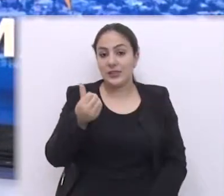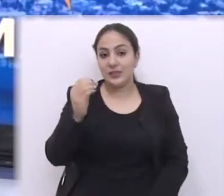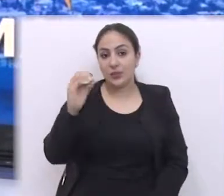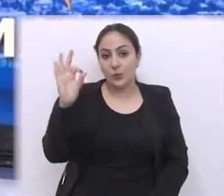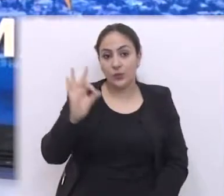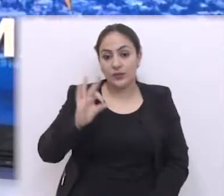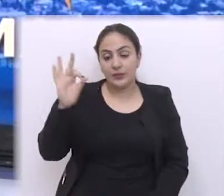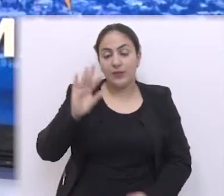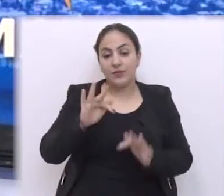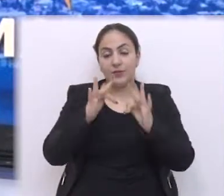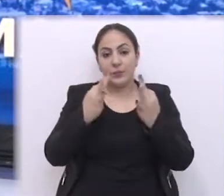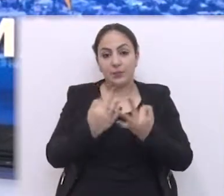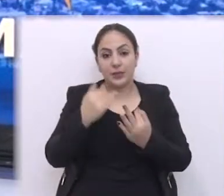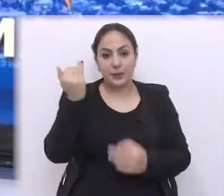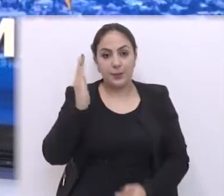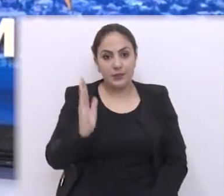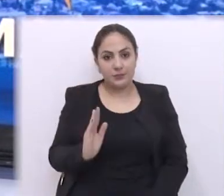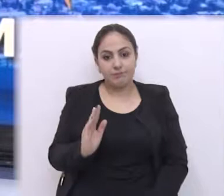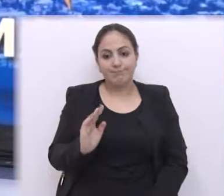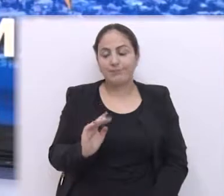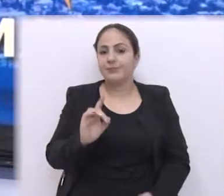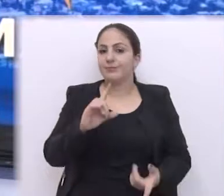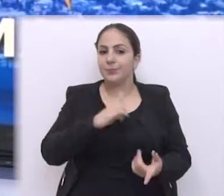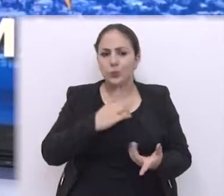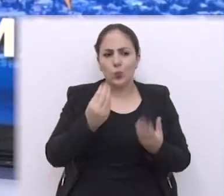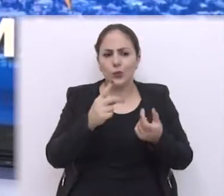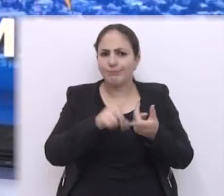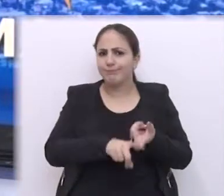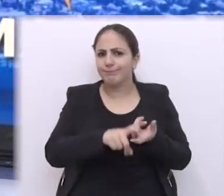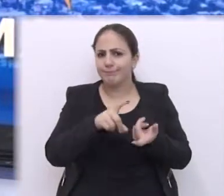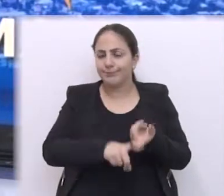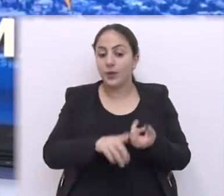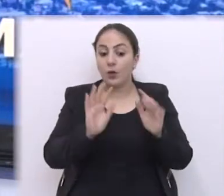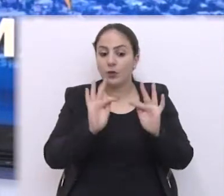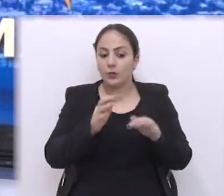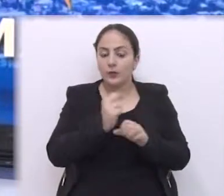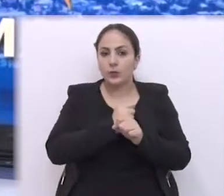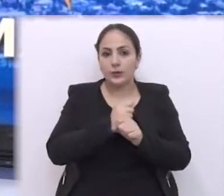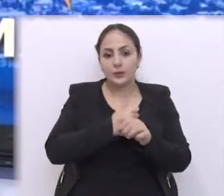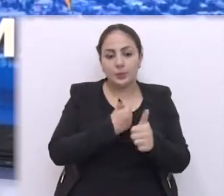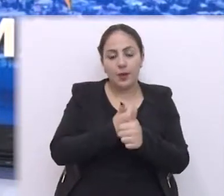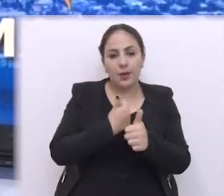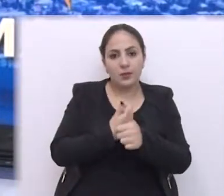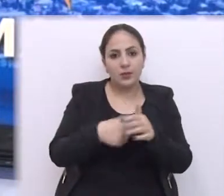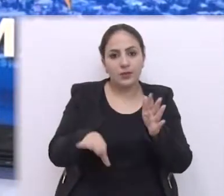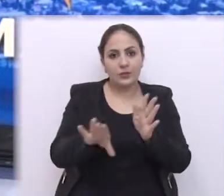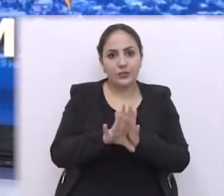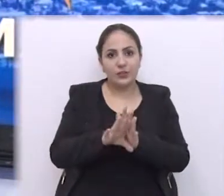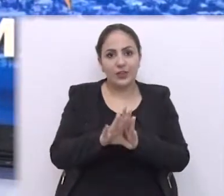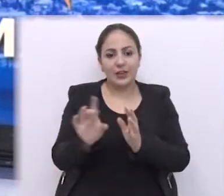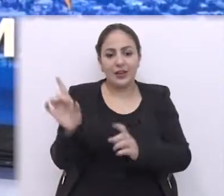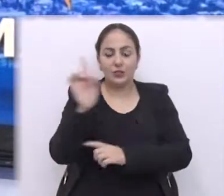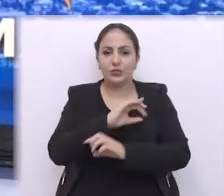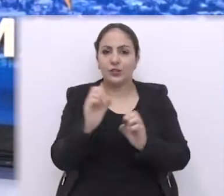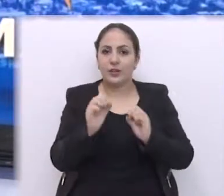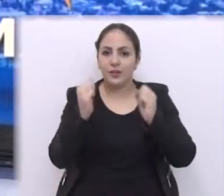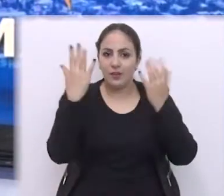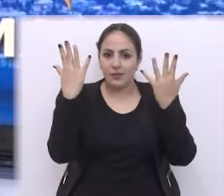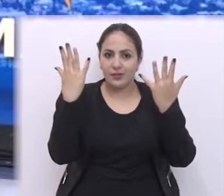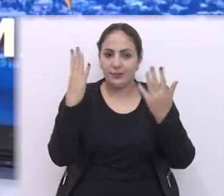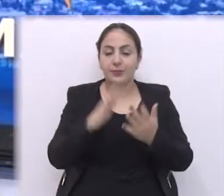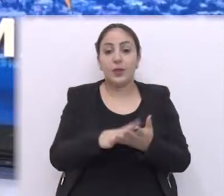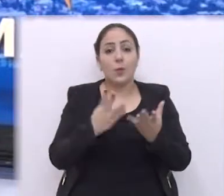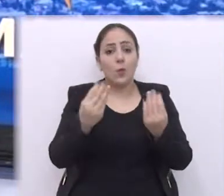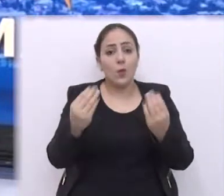60% das famílias brasileiras estão endividadas. E com o fim do ano se aproximando e a chegada das datas